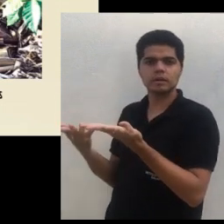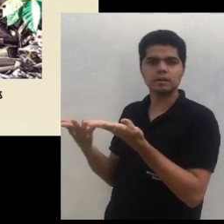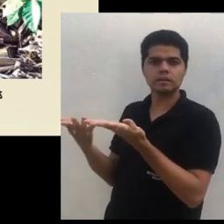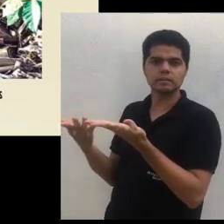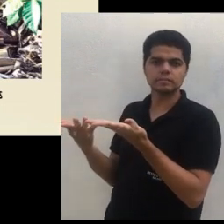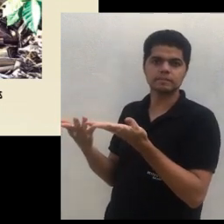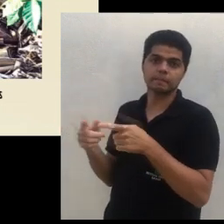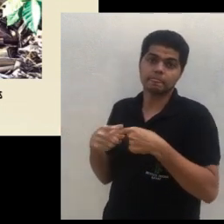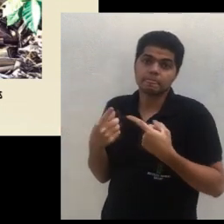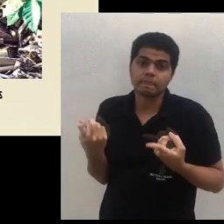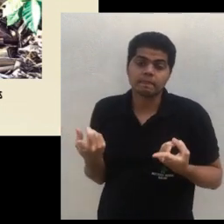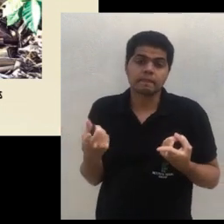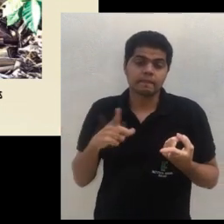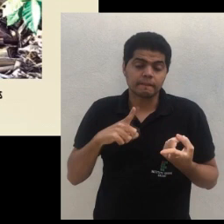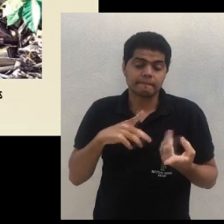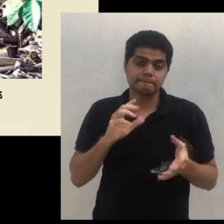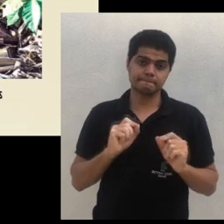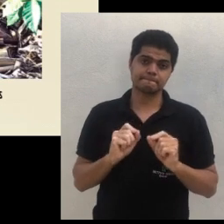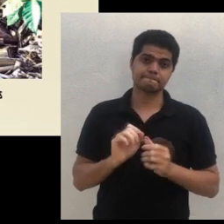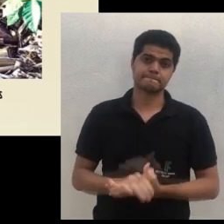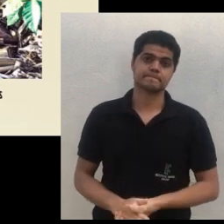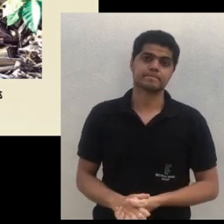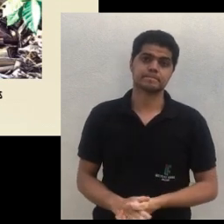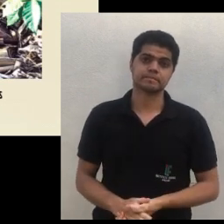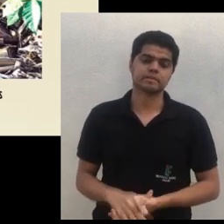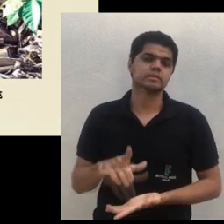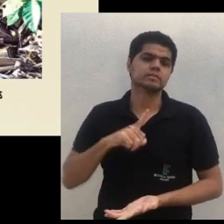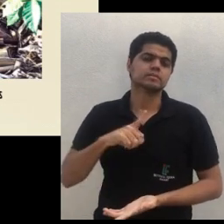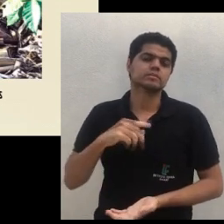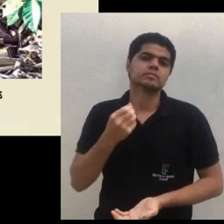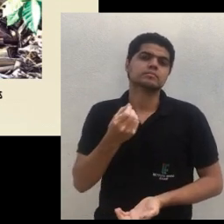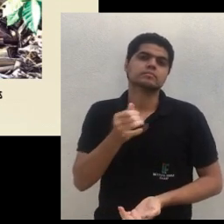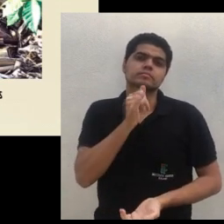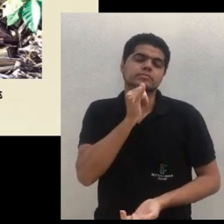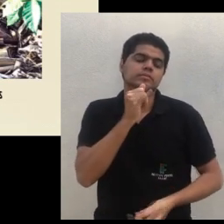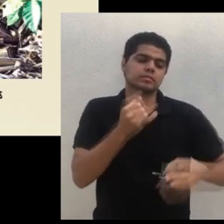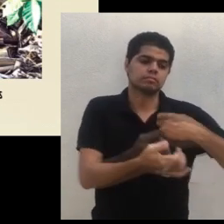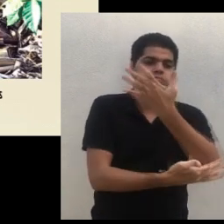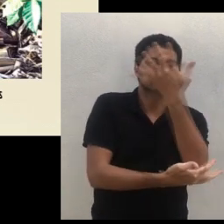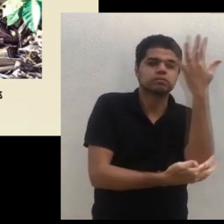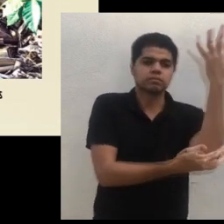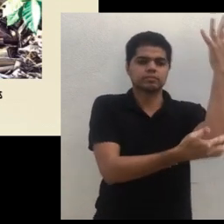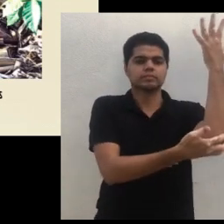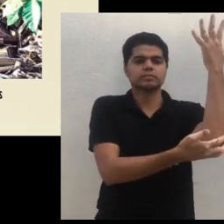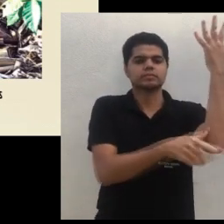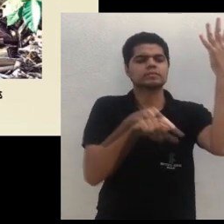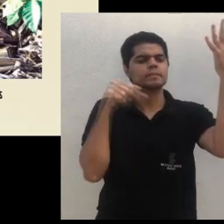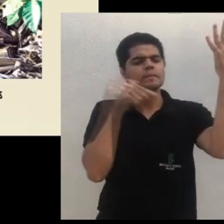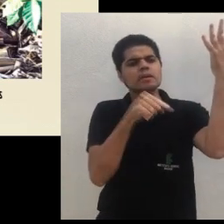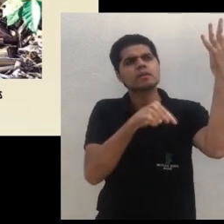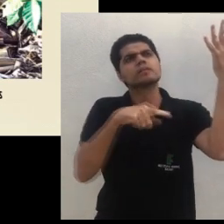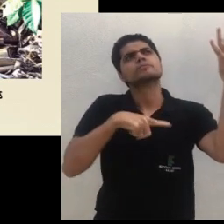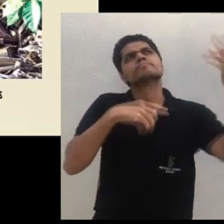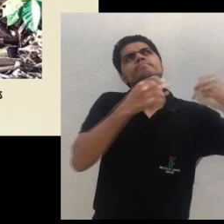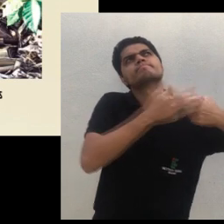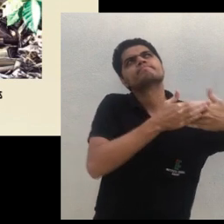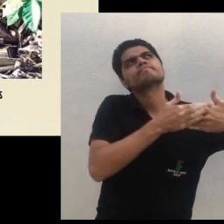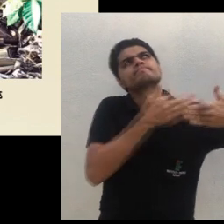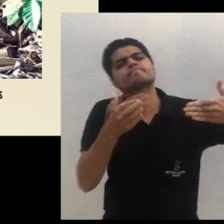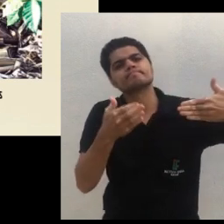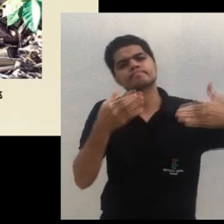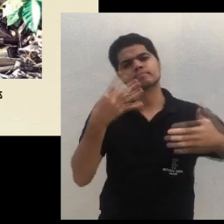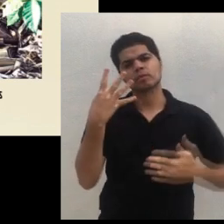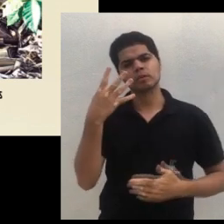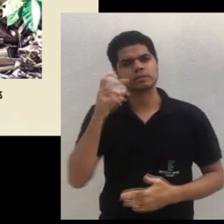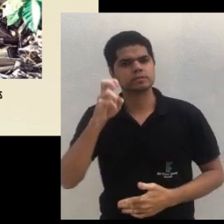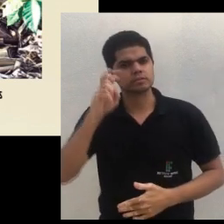verde colhida 45 dias Ela é emergente ocupa apenas 20% do seu extrato é benéfico a extratos inferiores Entre